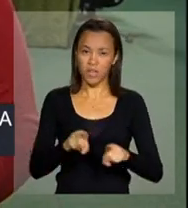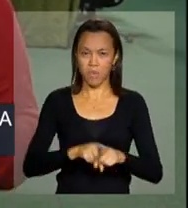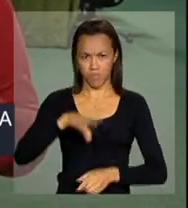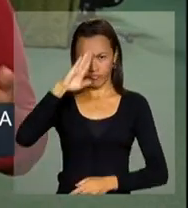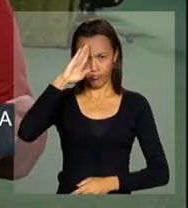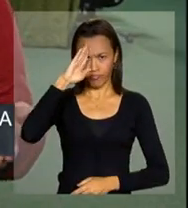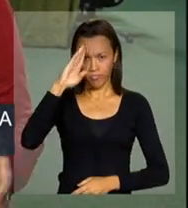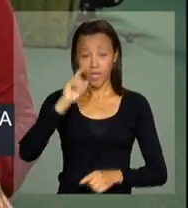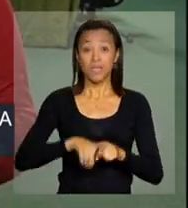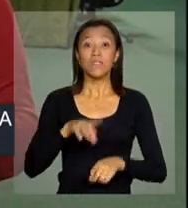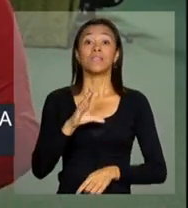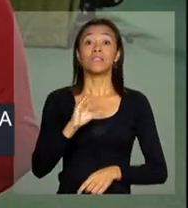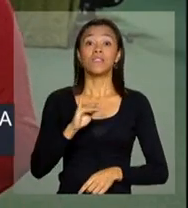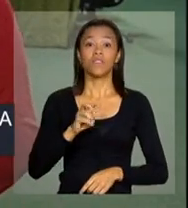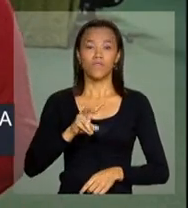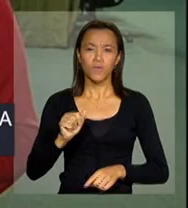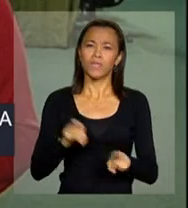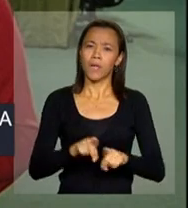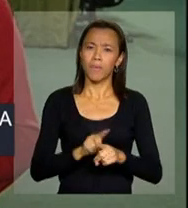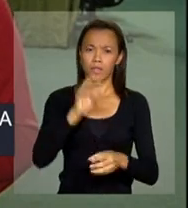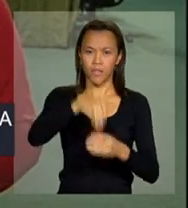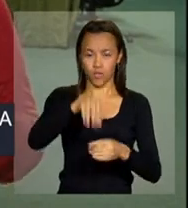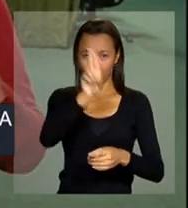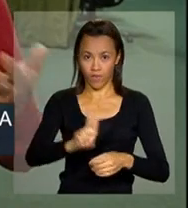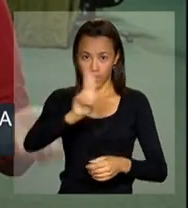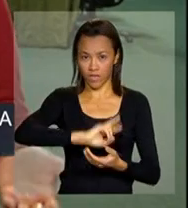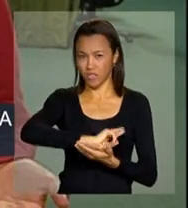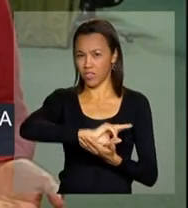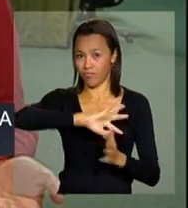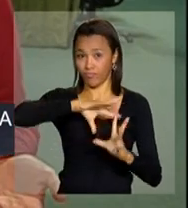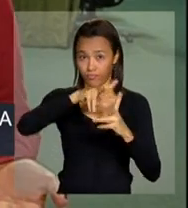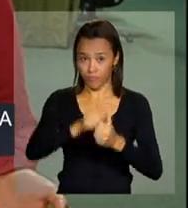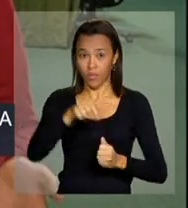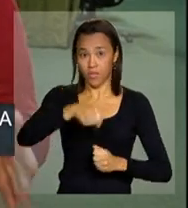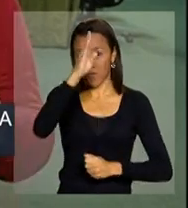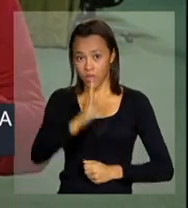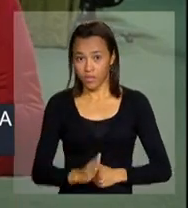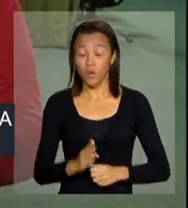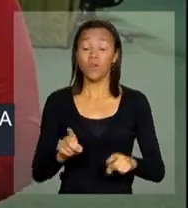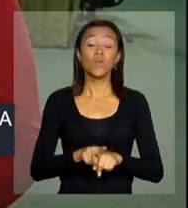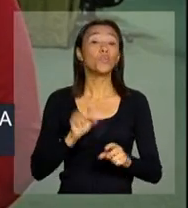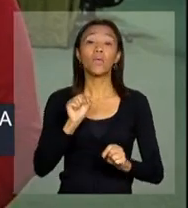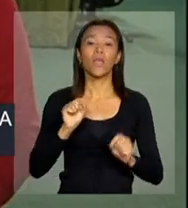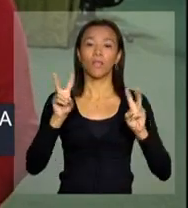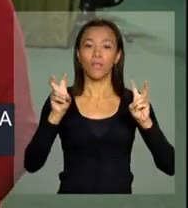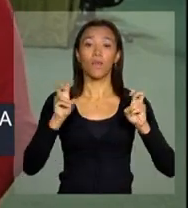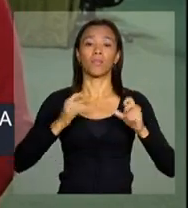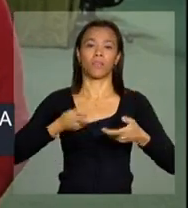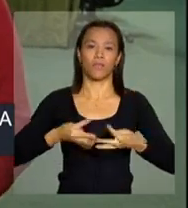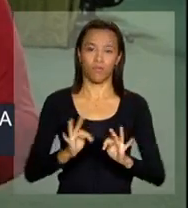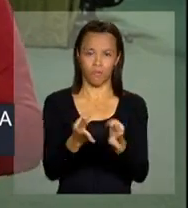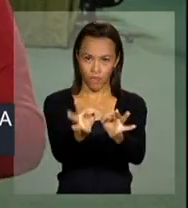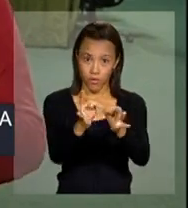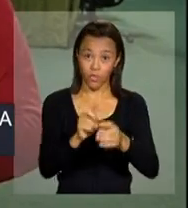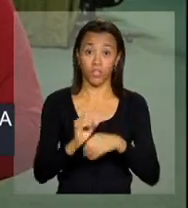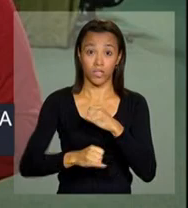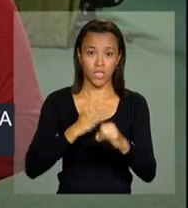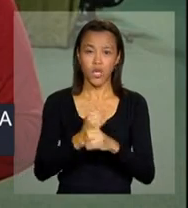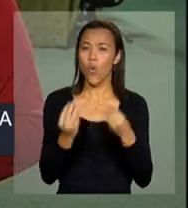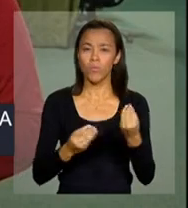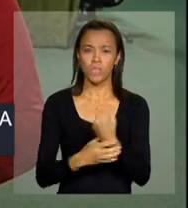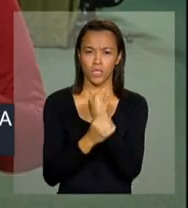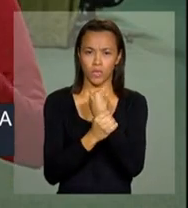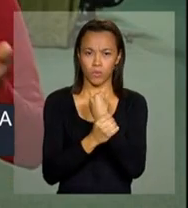militares, civis, além de acadêmicos de instituições nacionais e internacionais sobre a tecnologia da informação e segurança